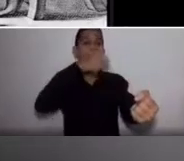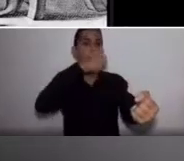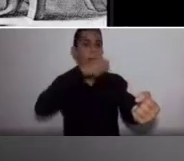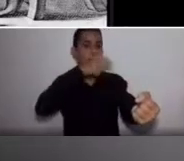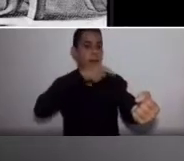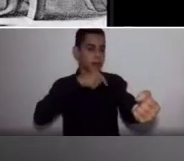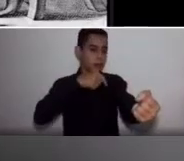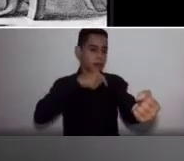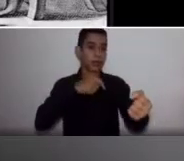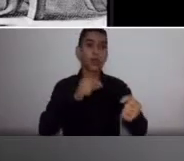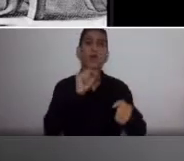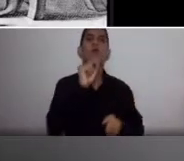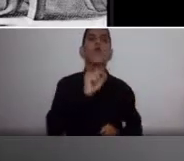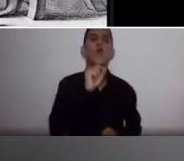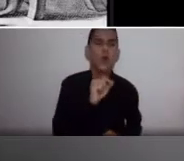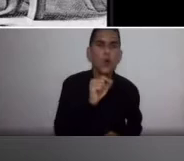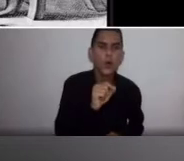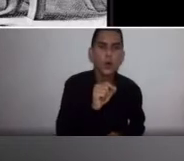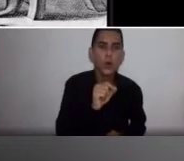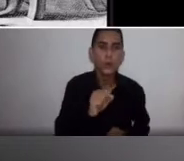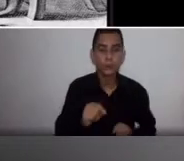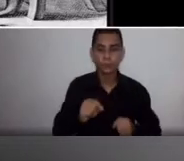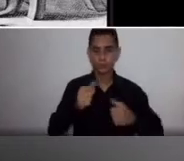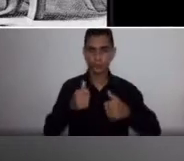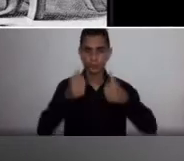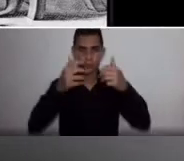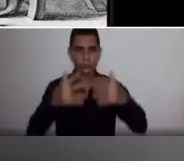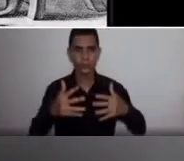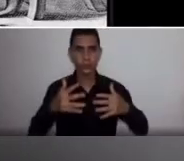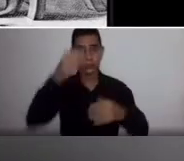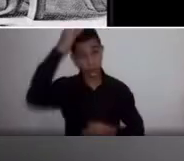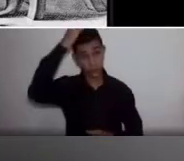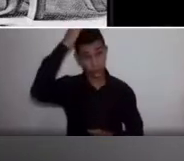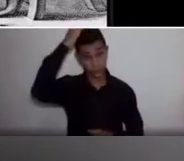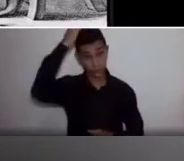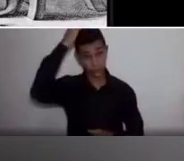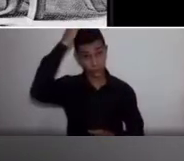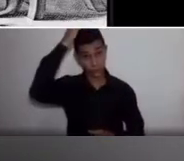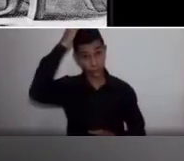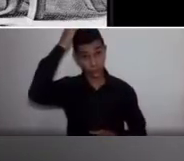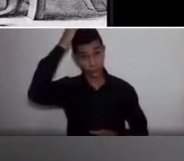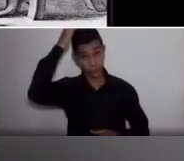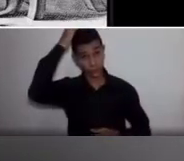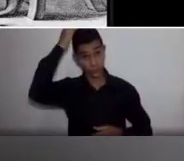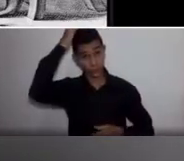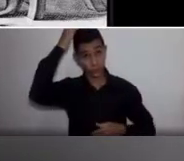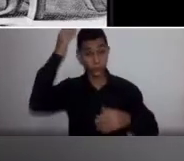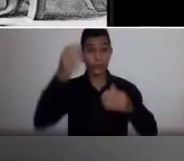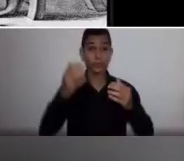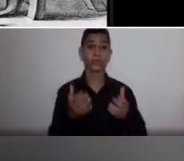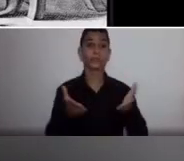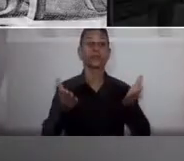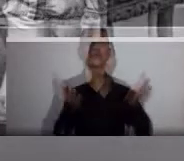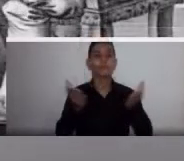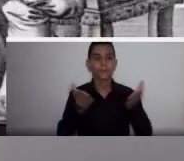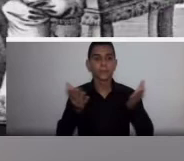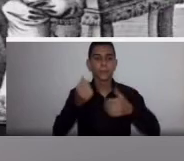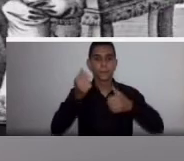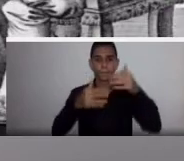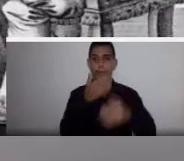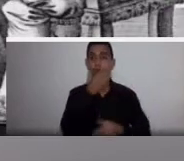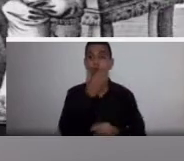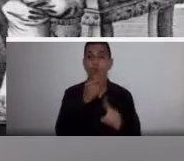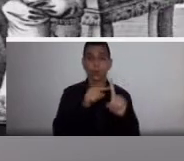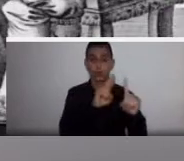encarada com um certo misticismo. Aqui está uma história da primeira transfusão, feita num sujeito chamado Arthur